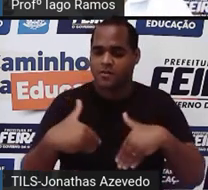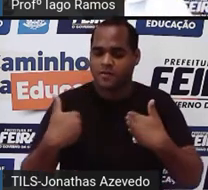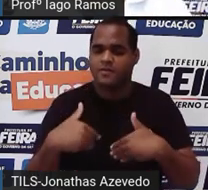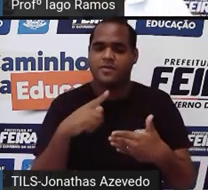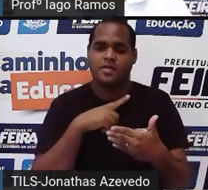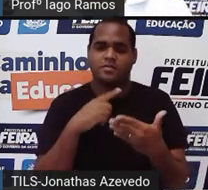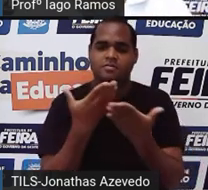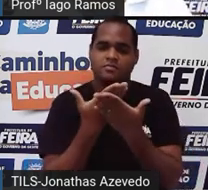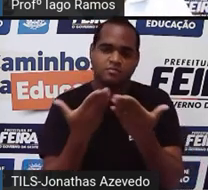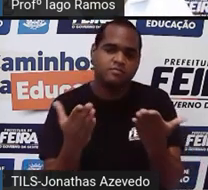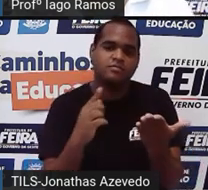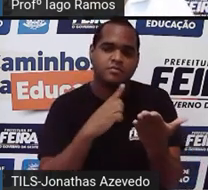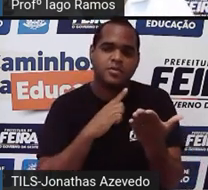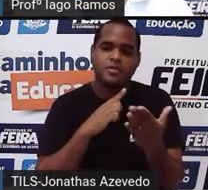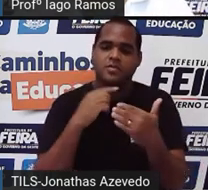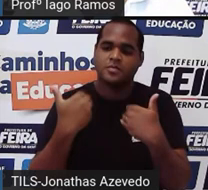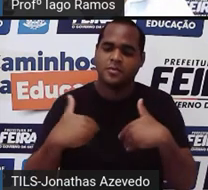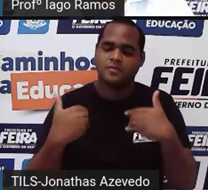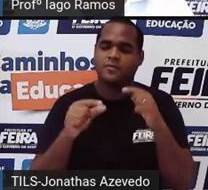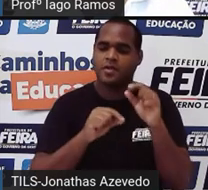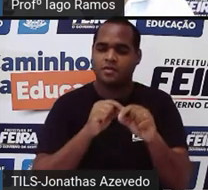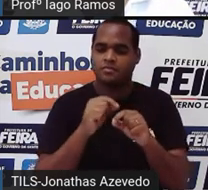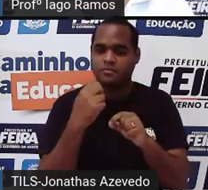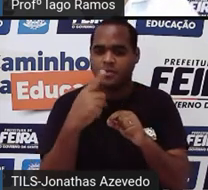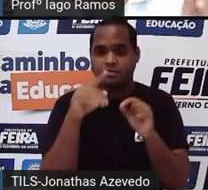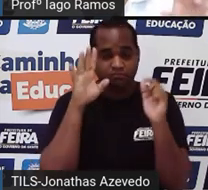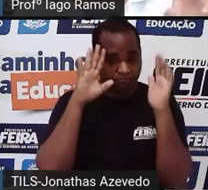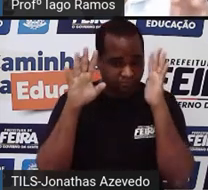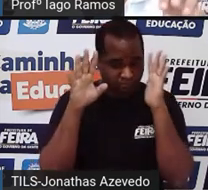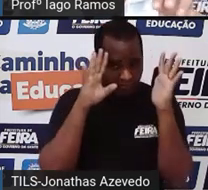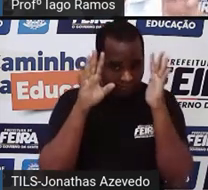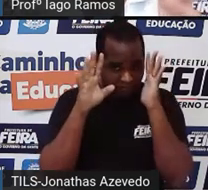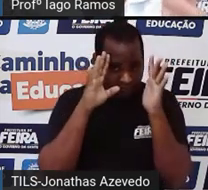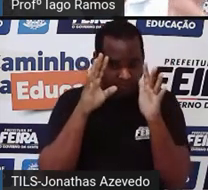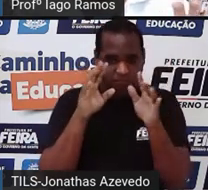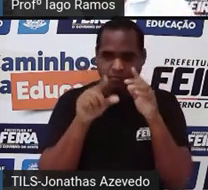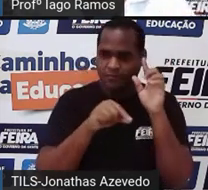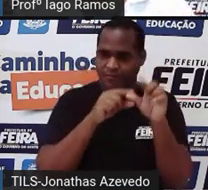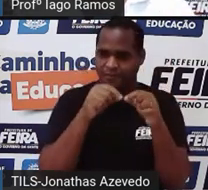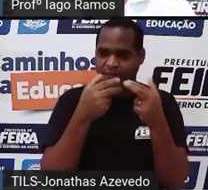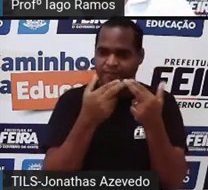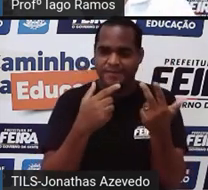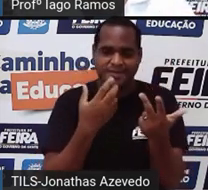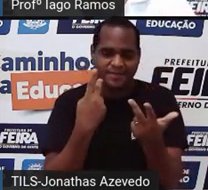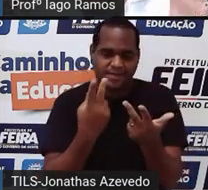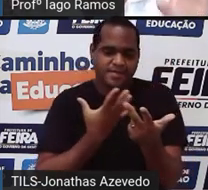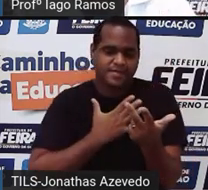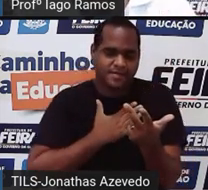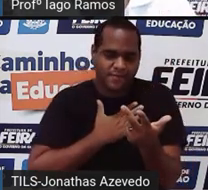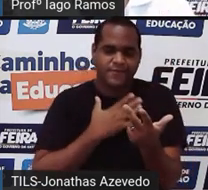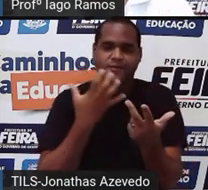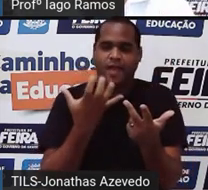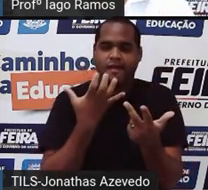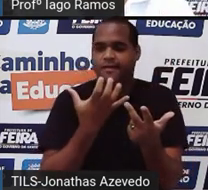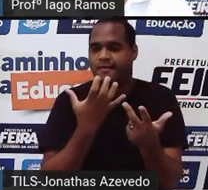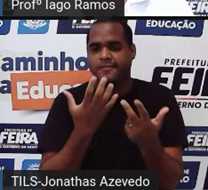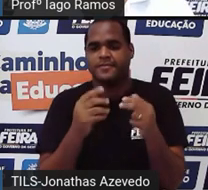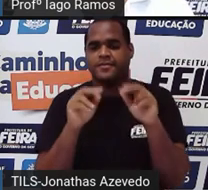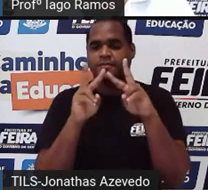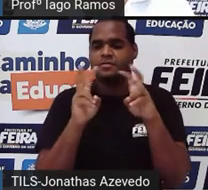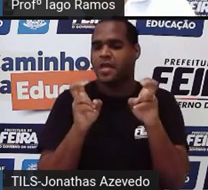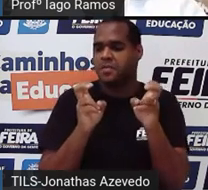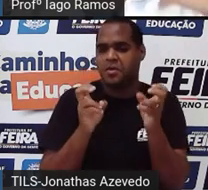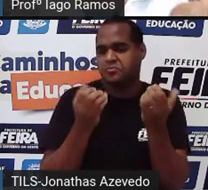você responder quando você for pensar nisso pra você escolher as coisas que você queria que você quer né